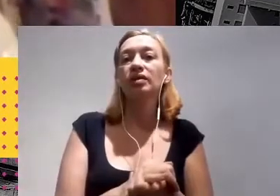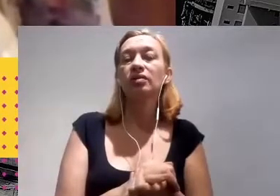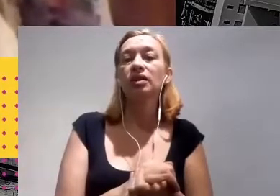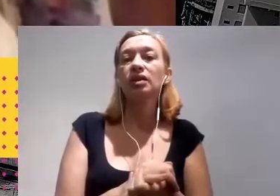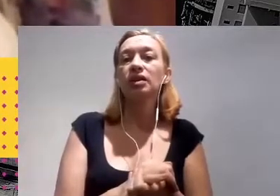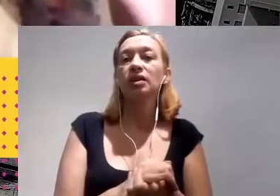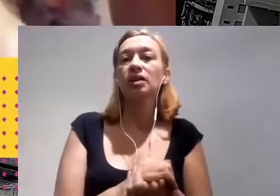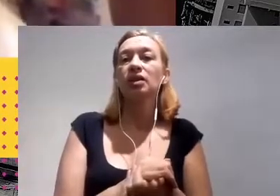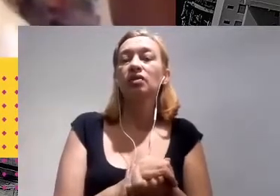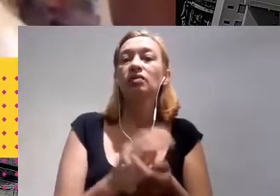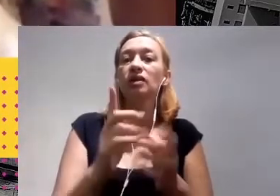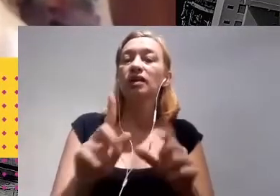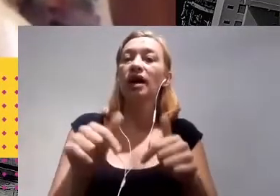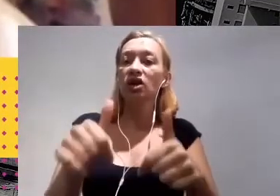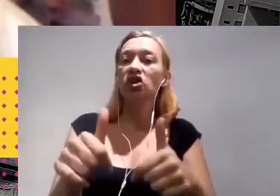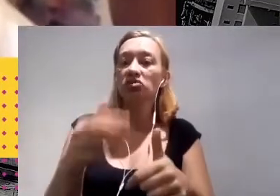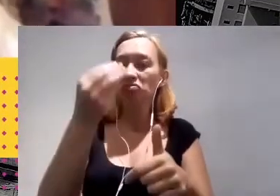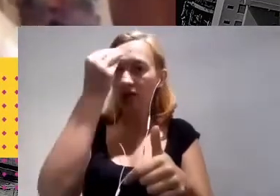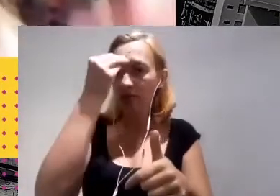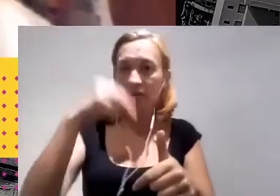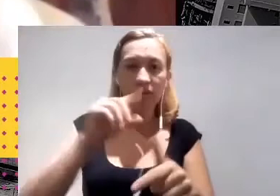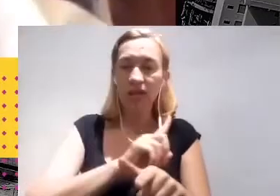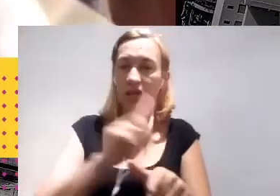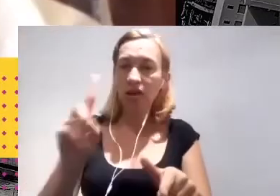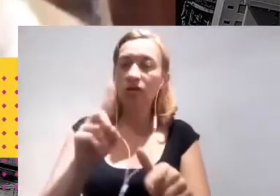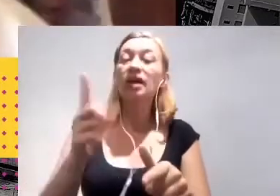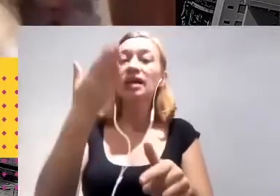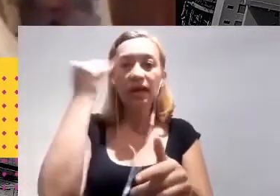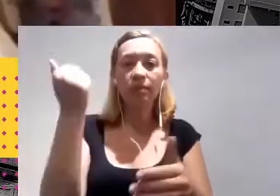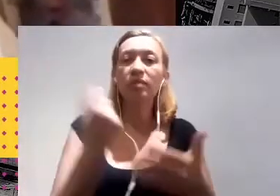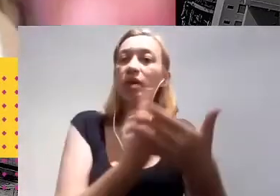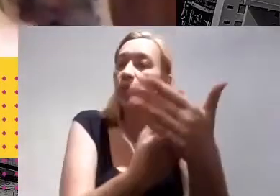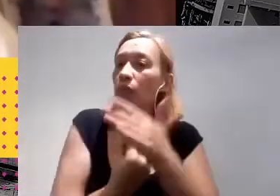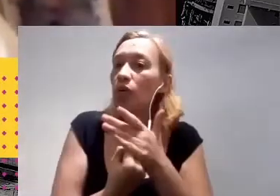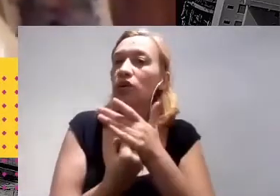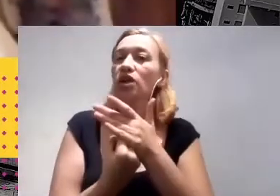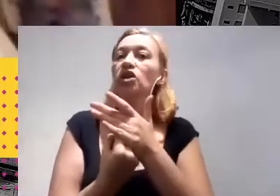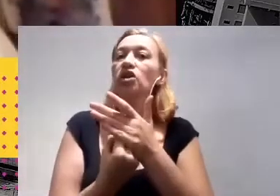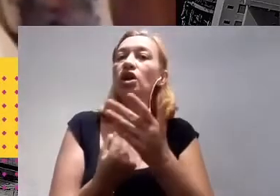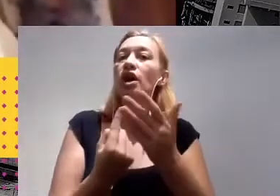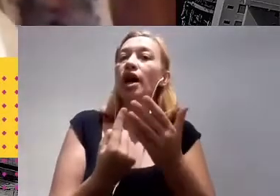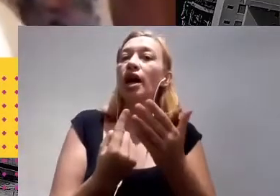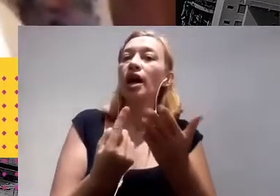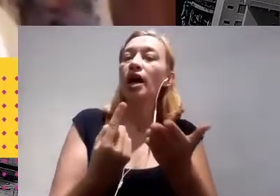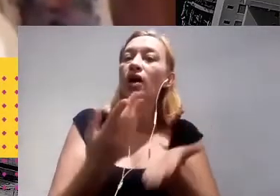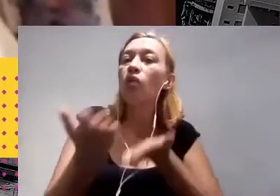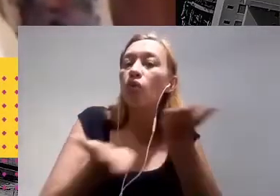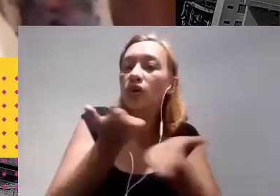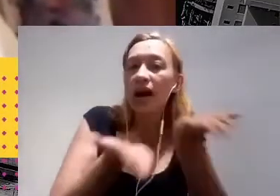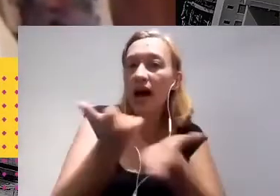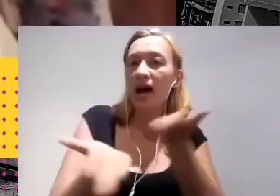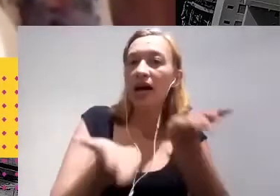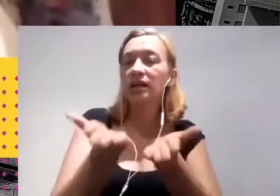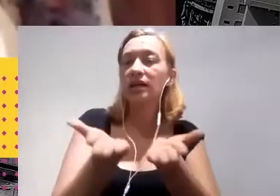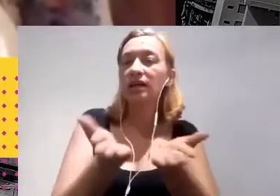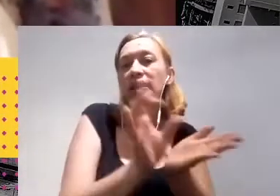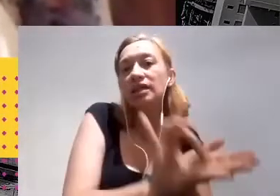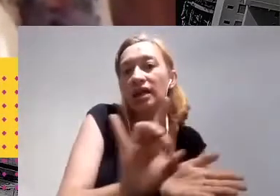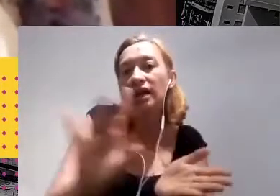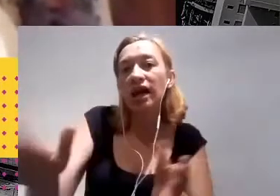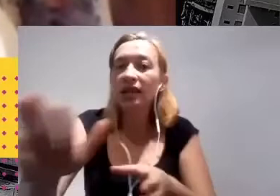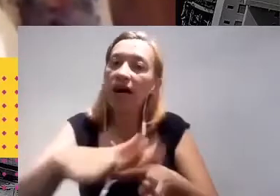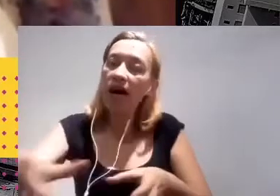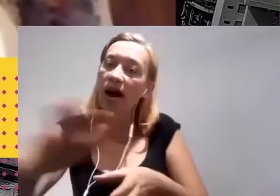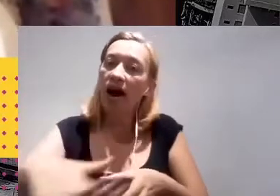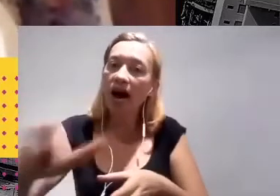no regrets, Quer dizer, a gente sabe que proteger uma nascente, proteger um topo de morro, proteger aquelas áreas de recarga, proteger as áreas de